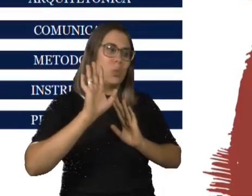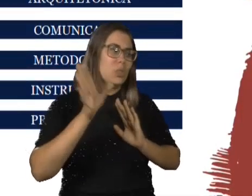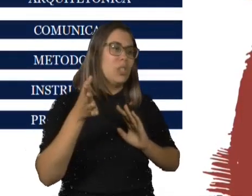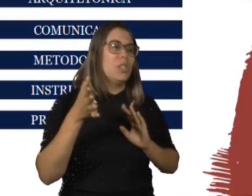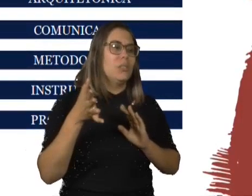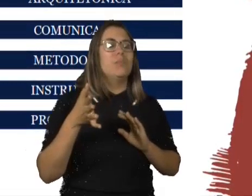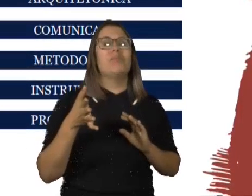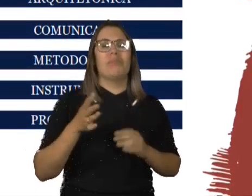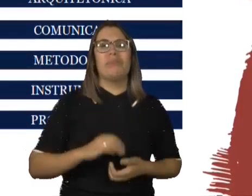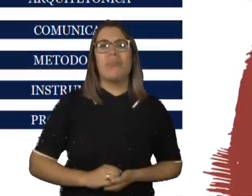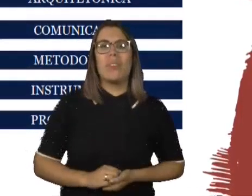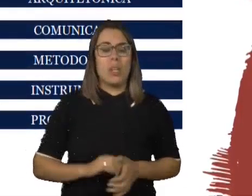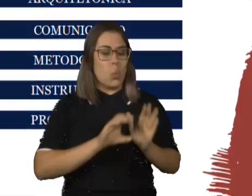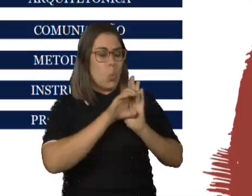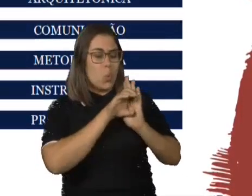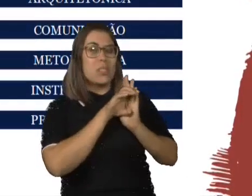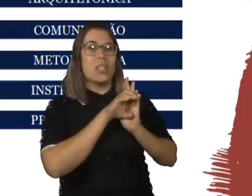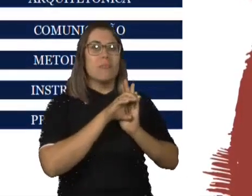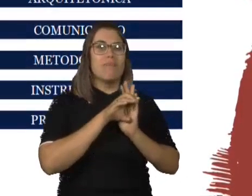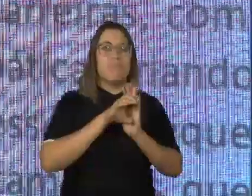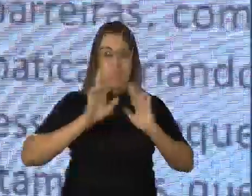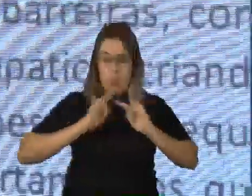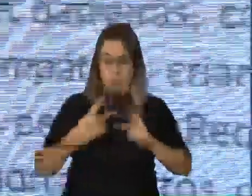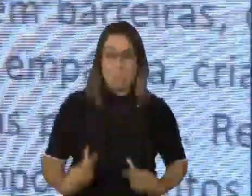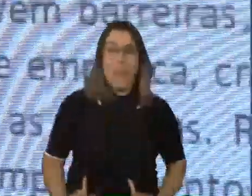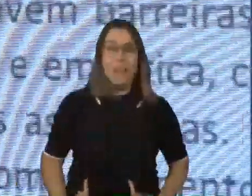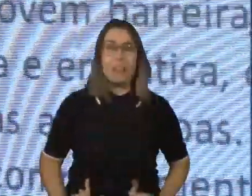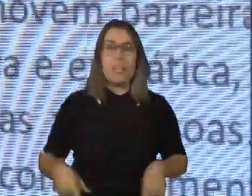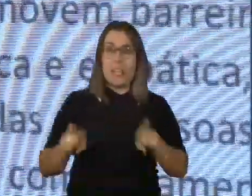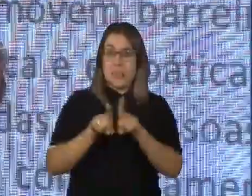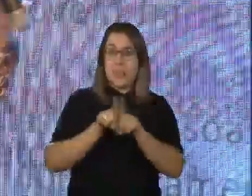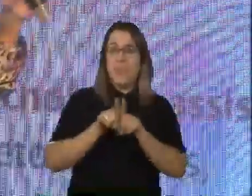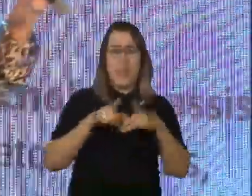anos, para que a gente tenha uma percepção humana e solidária.